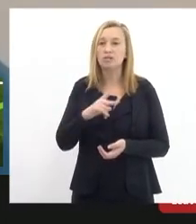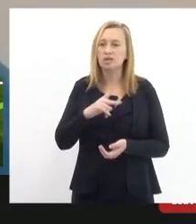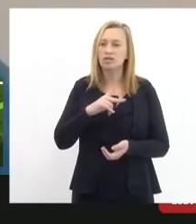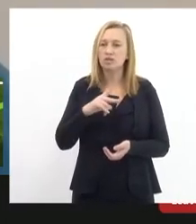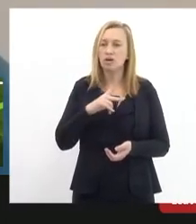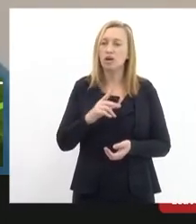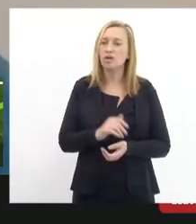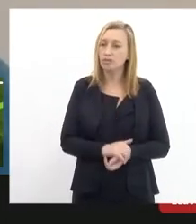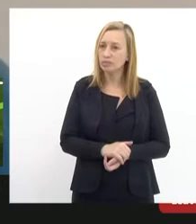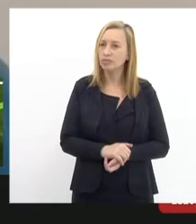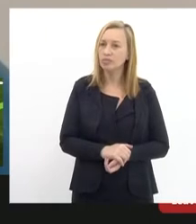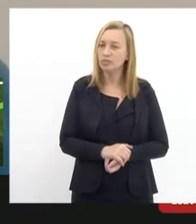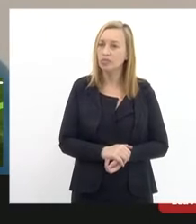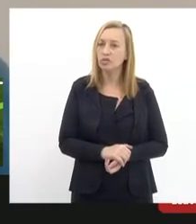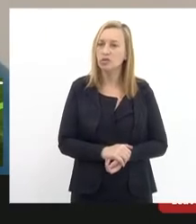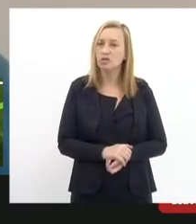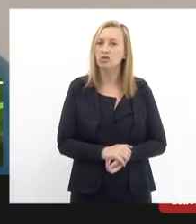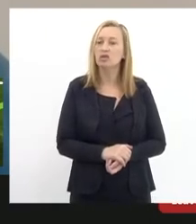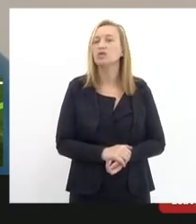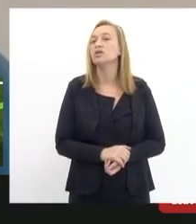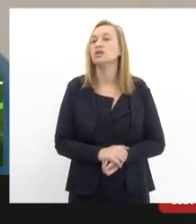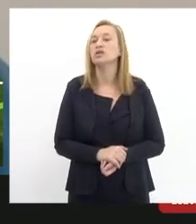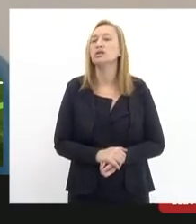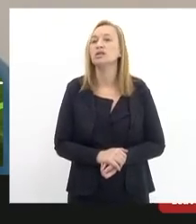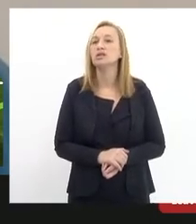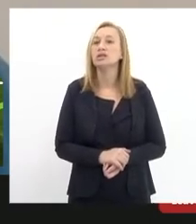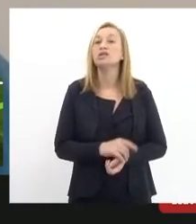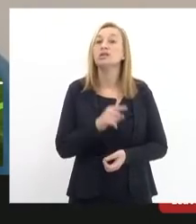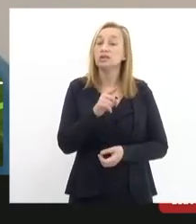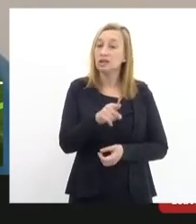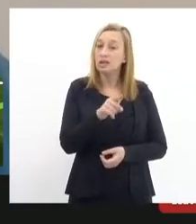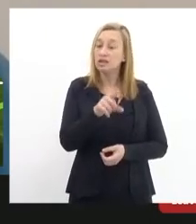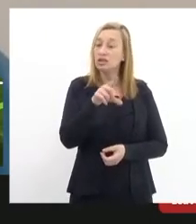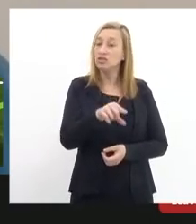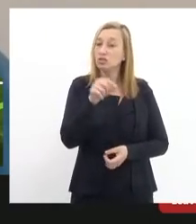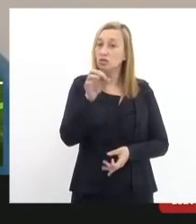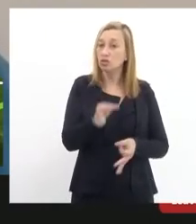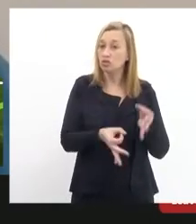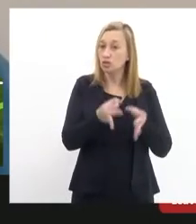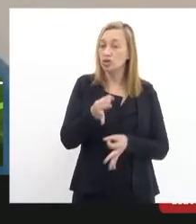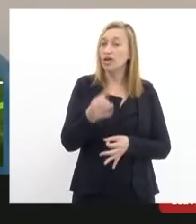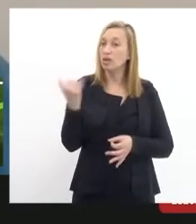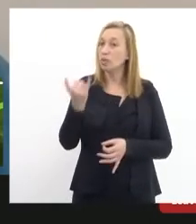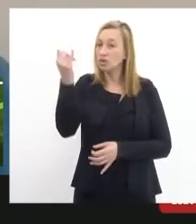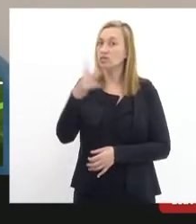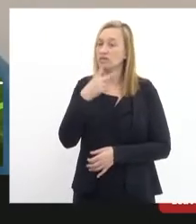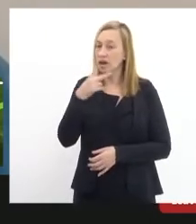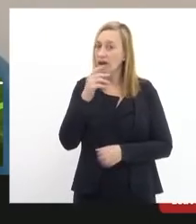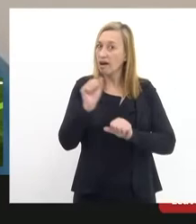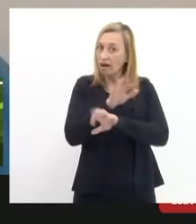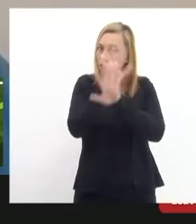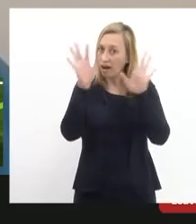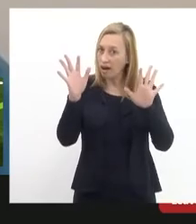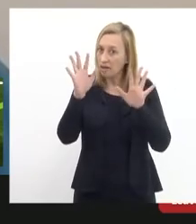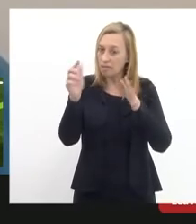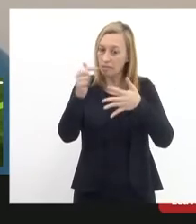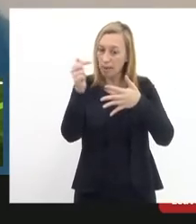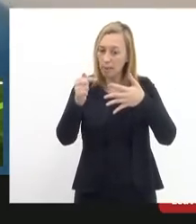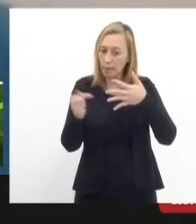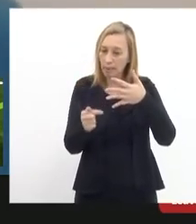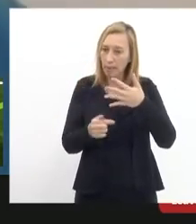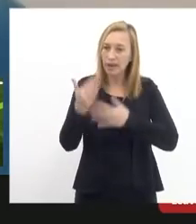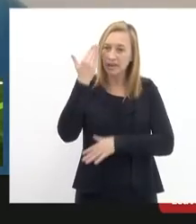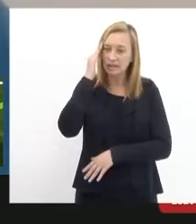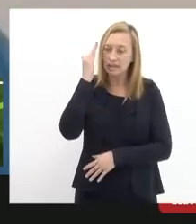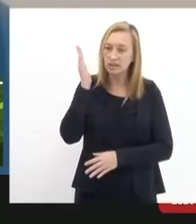determinados no comando decisório dessa decisão é importante deixar isso bem claro e pontuado para que se entenda